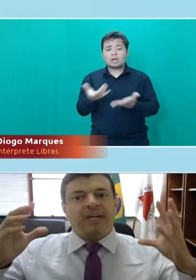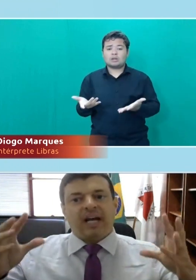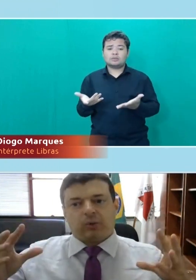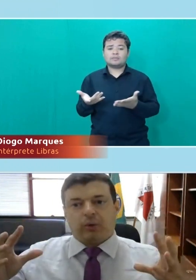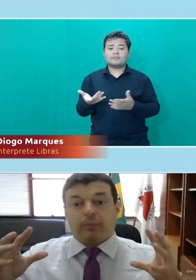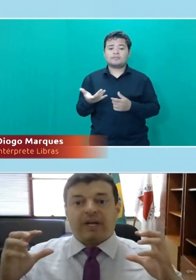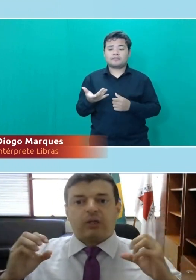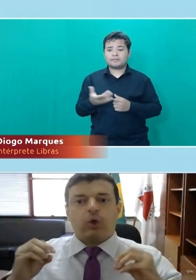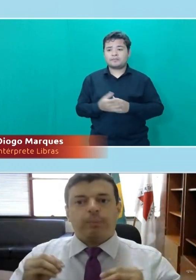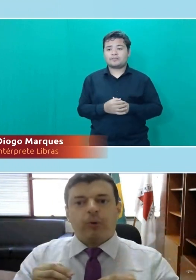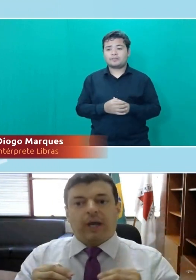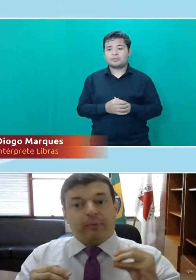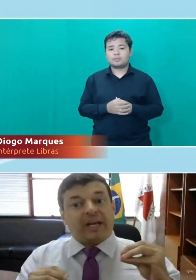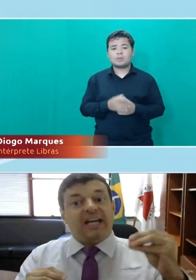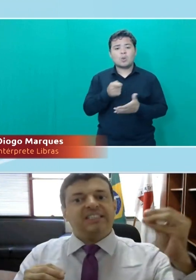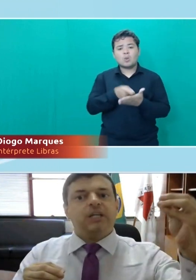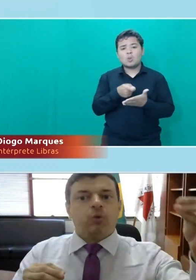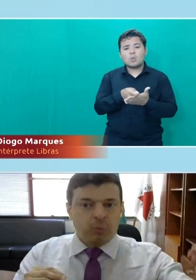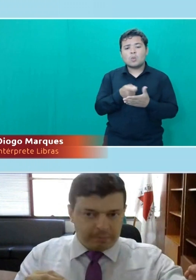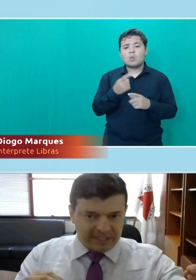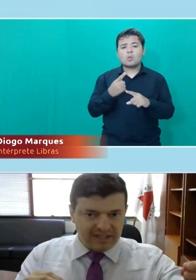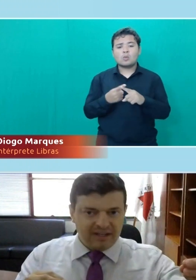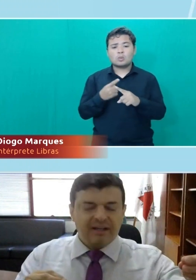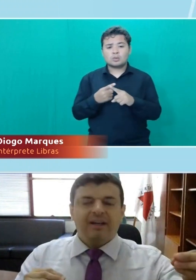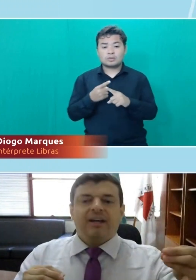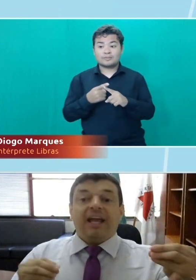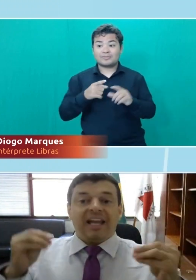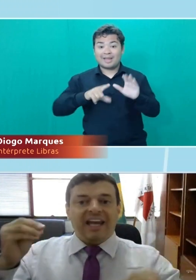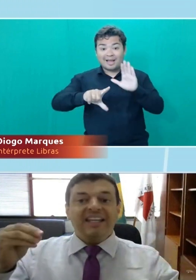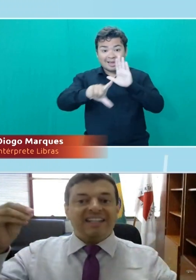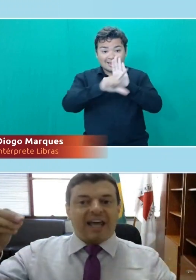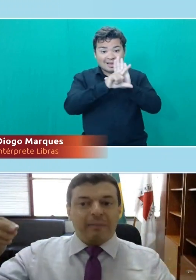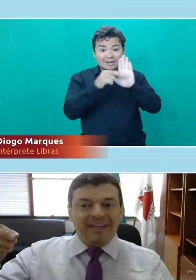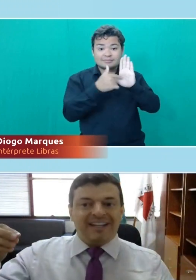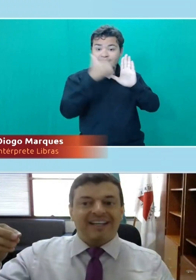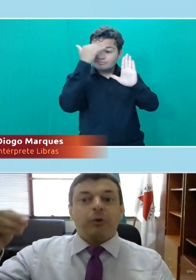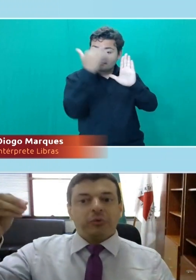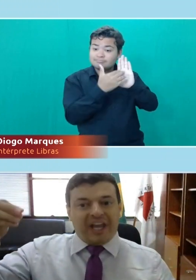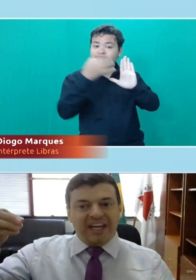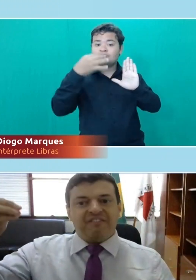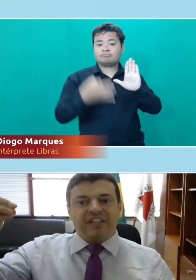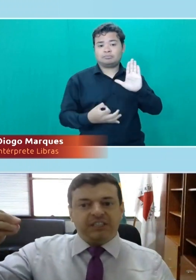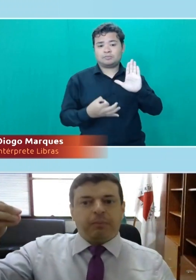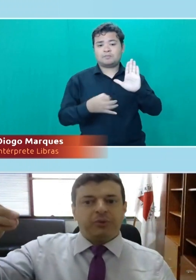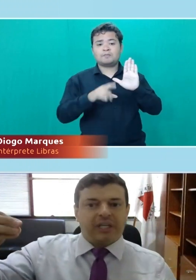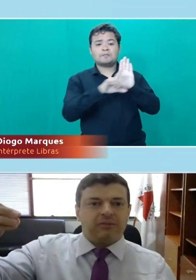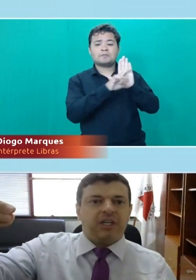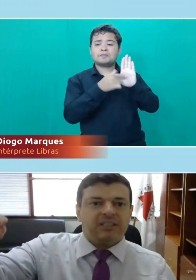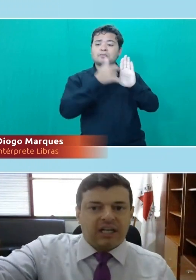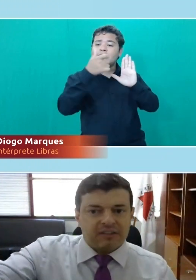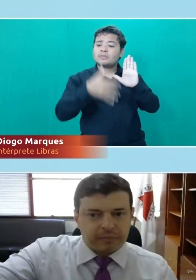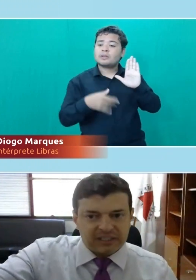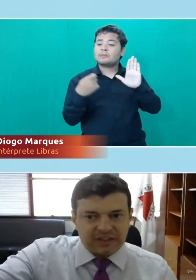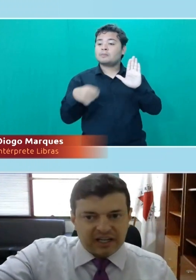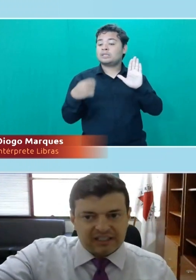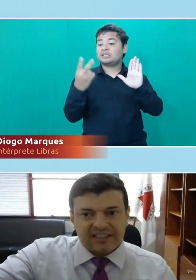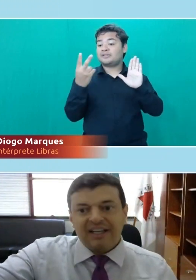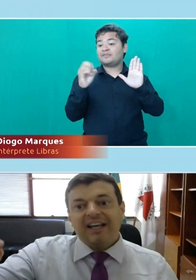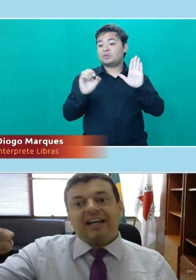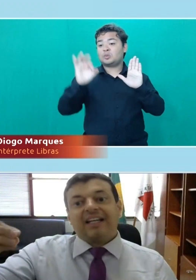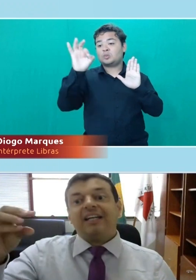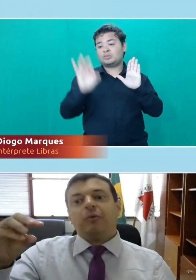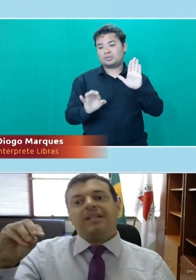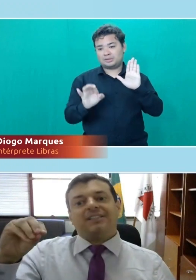possível. É obrigatório. É obrigatório por quê? Porque a lei se cumpre. E a lei determina que eu tenha 20% de reservas para as